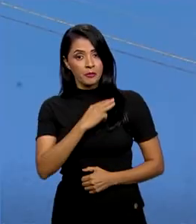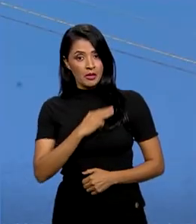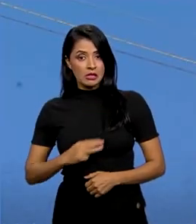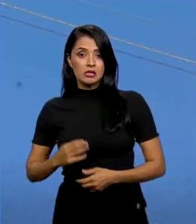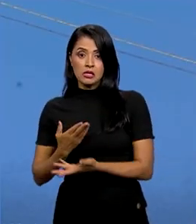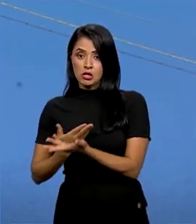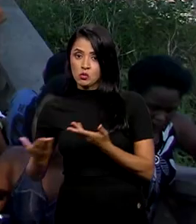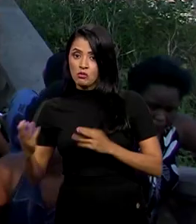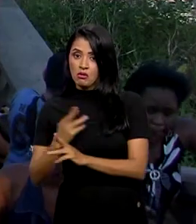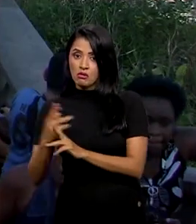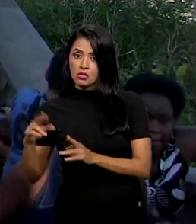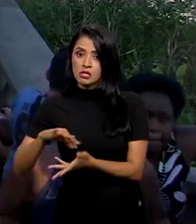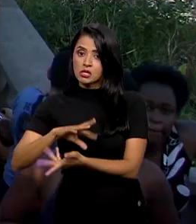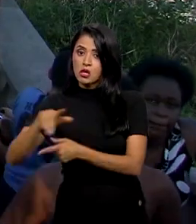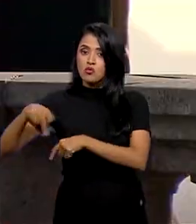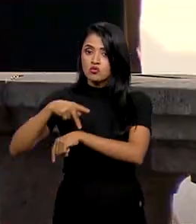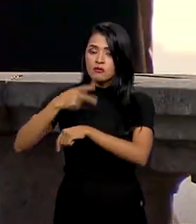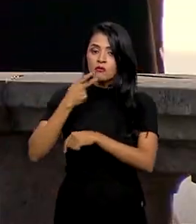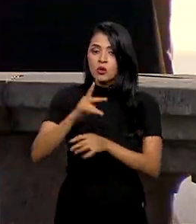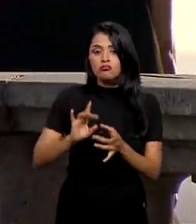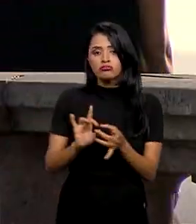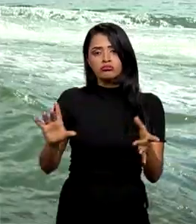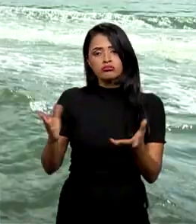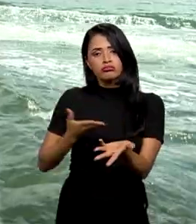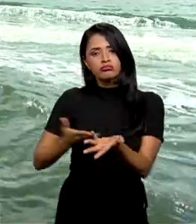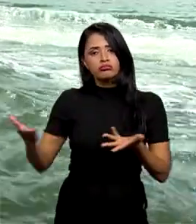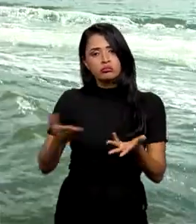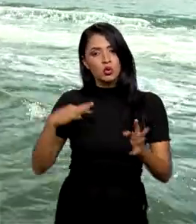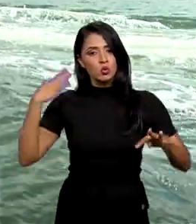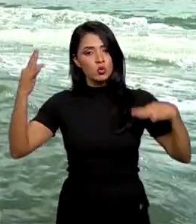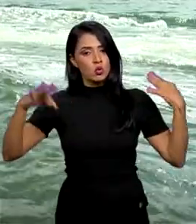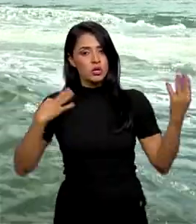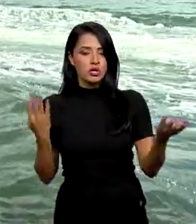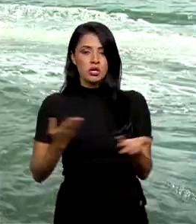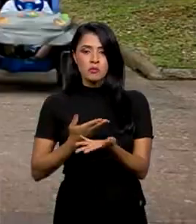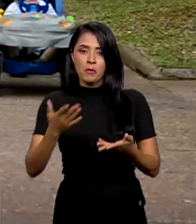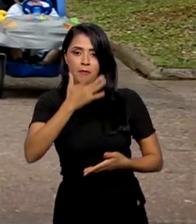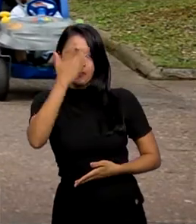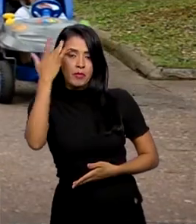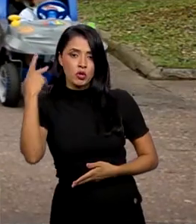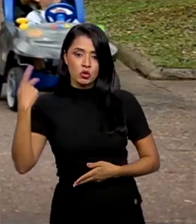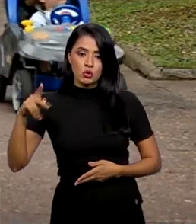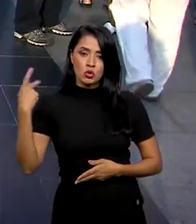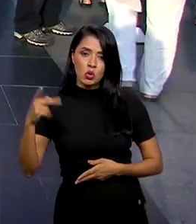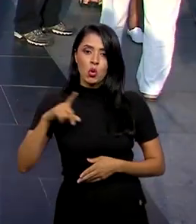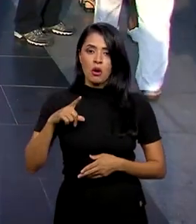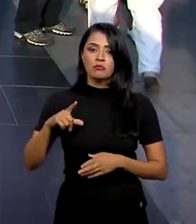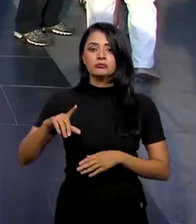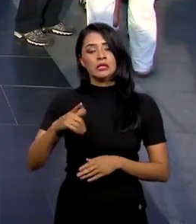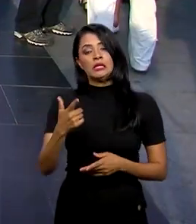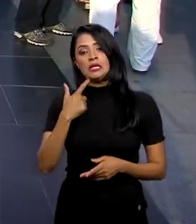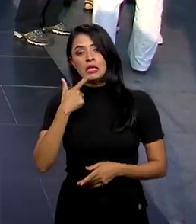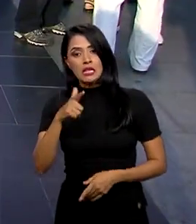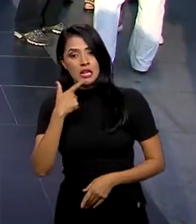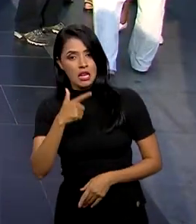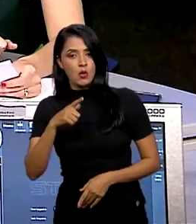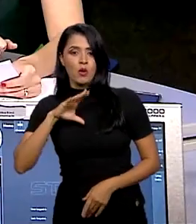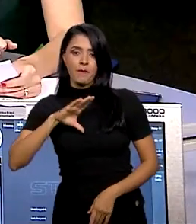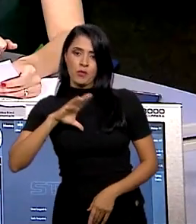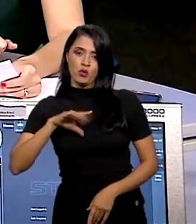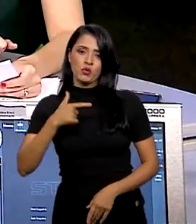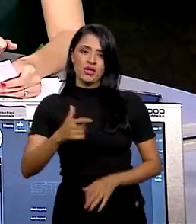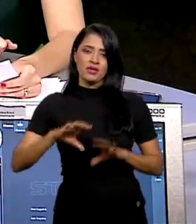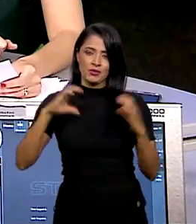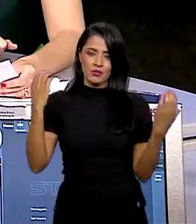Exteriores também falou sobre a livre circulação para turismo entre moradores da comunidade dos países de língua portuguesa.